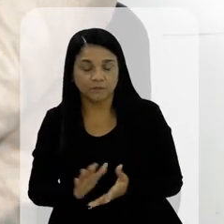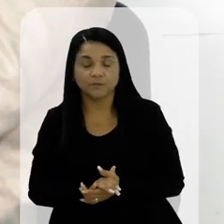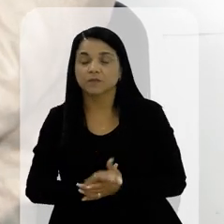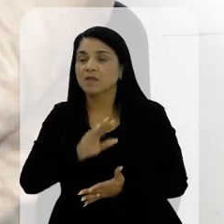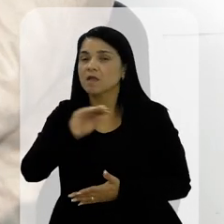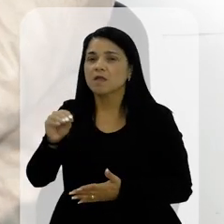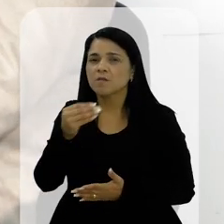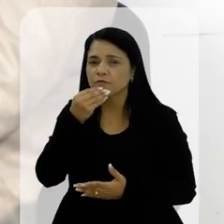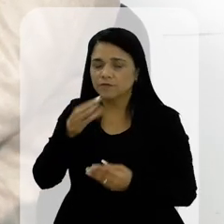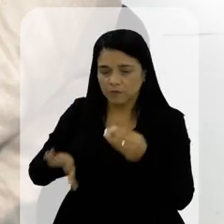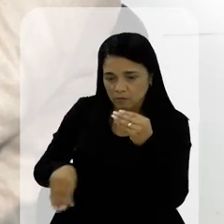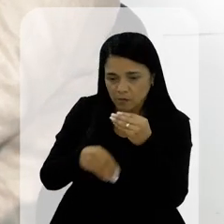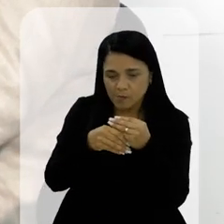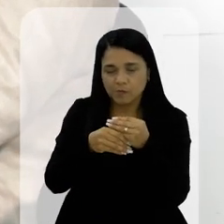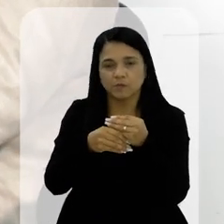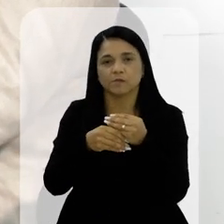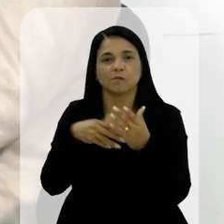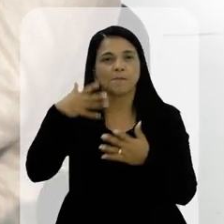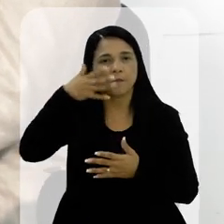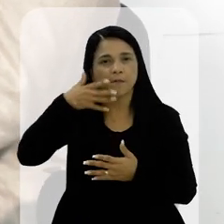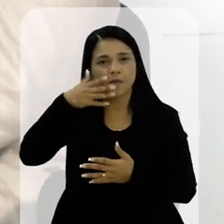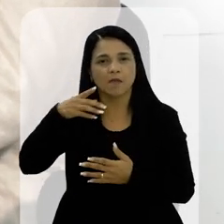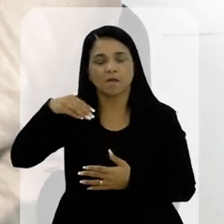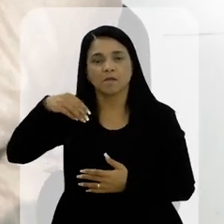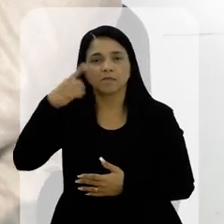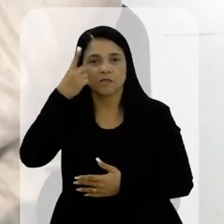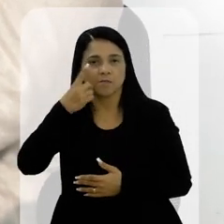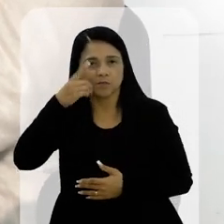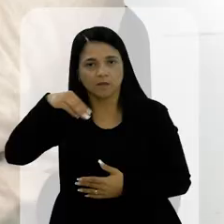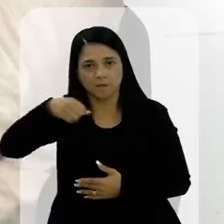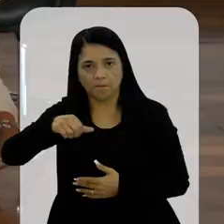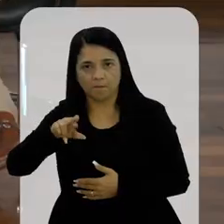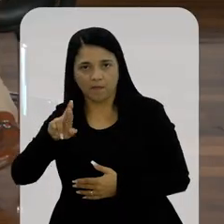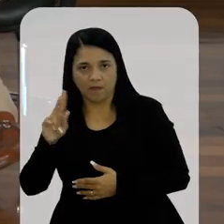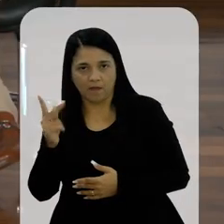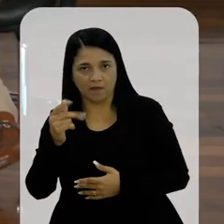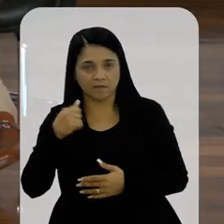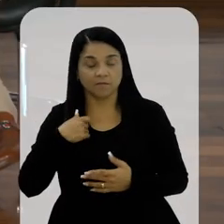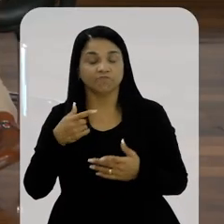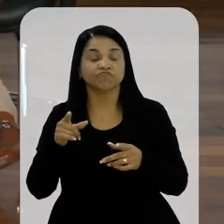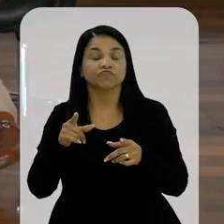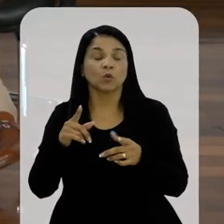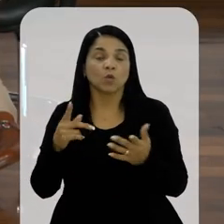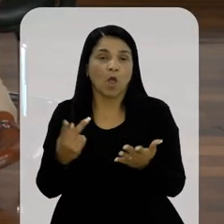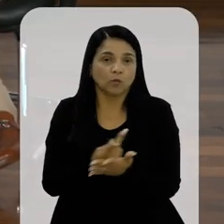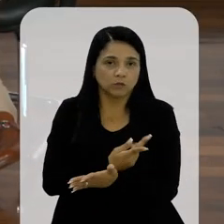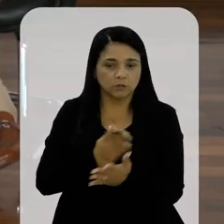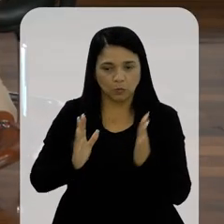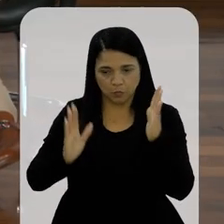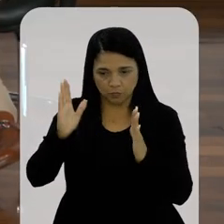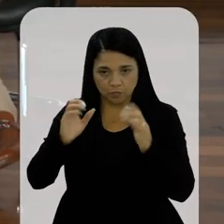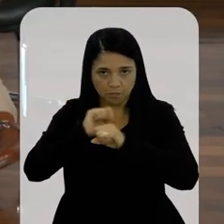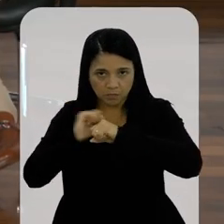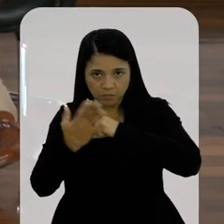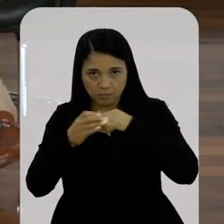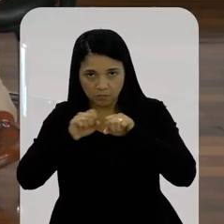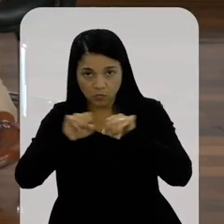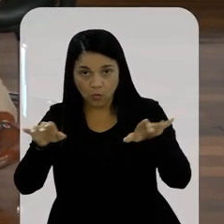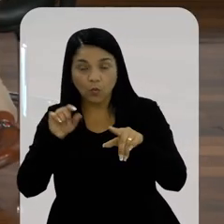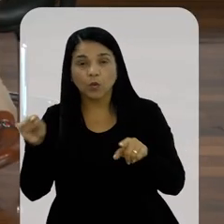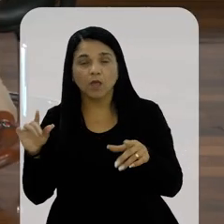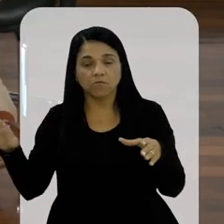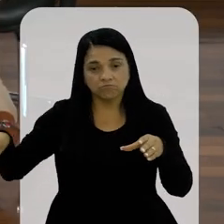Complementando aqui e aproveitando a fala da deputada, a questão vivida durante a pandemia e ainda hoje